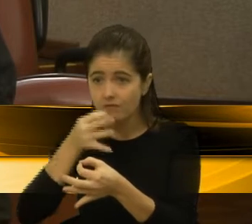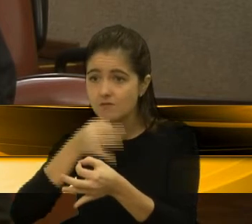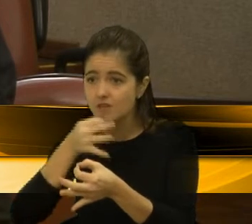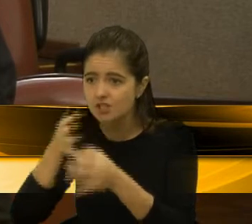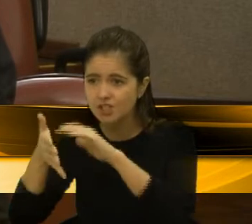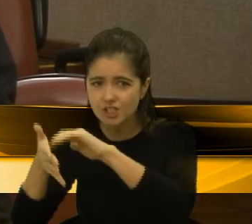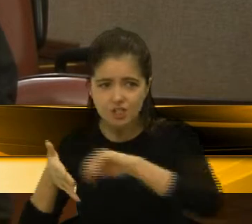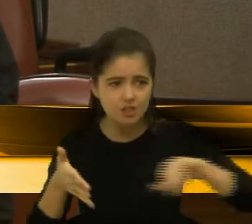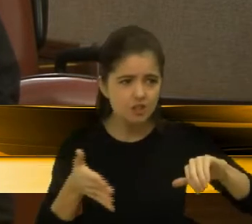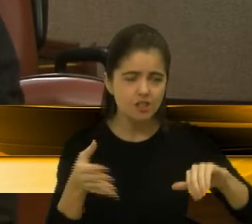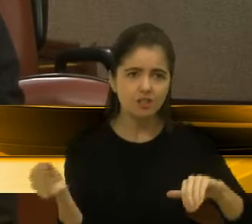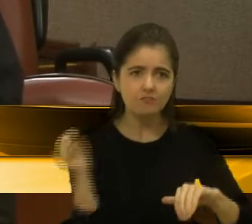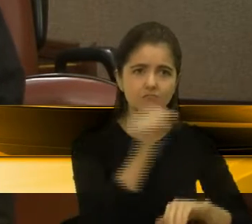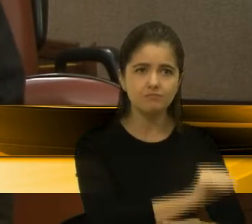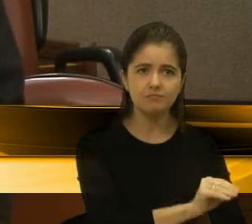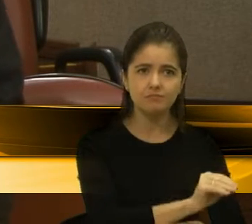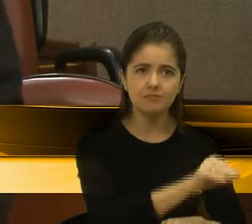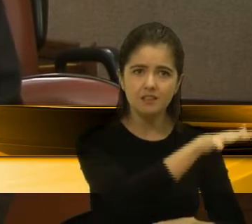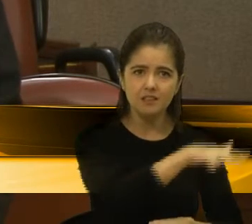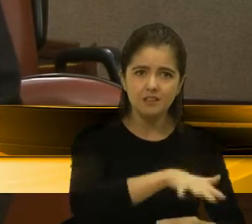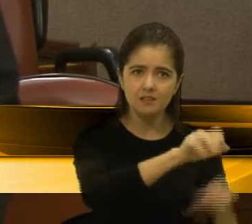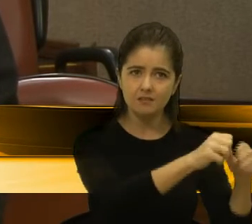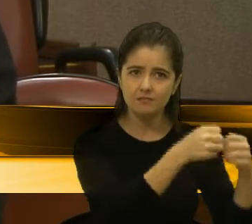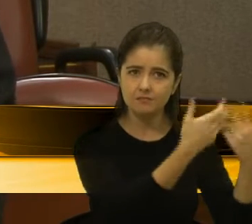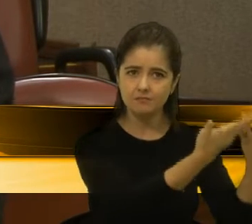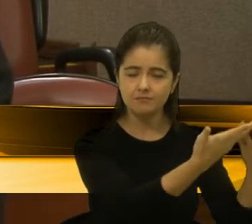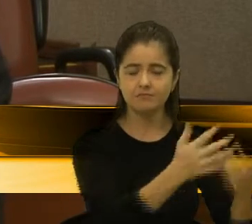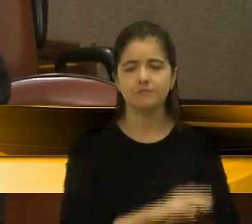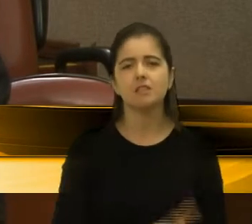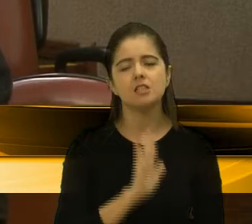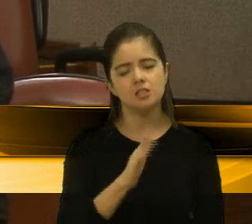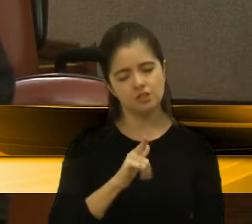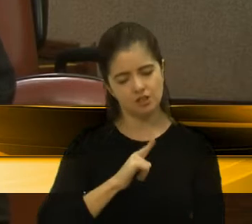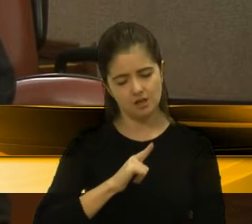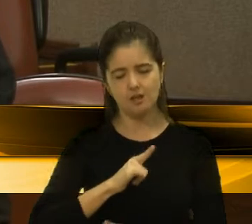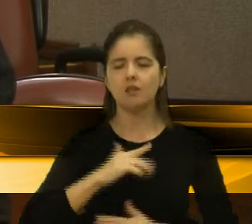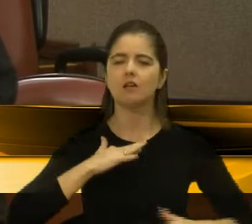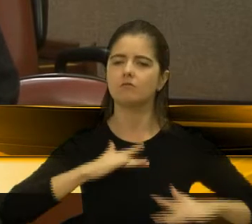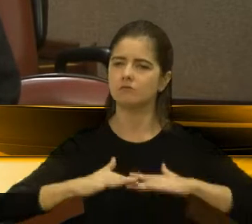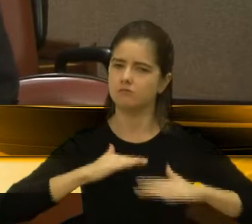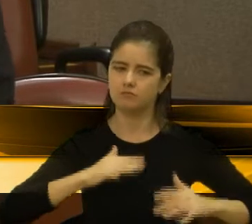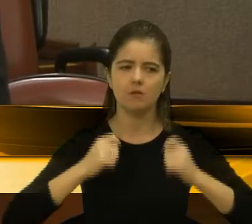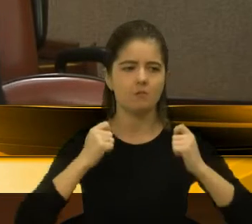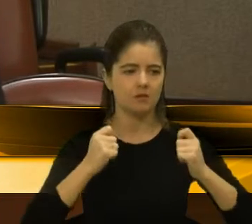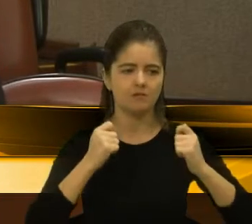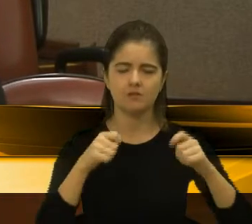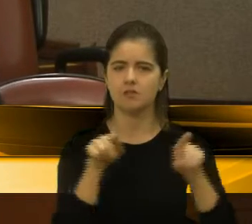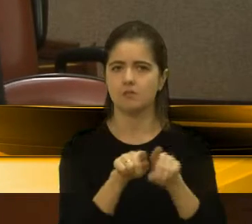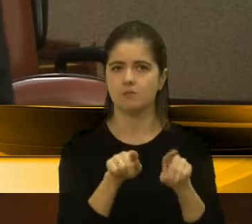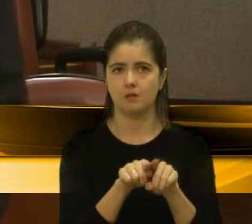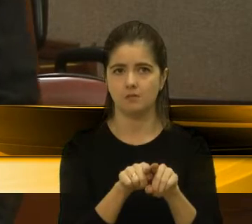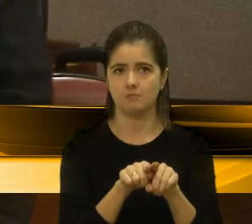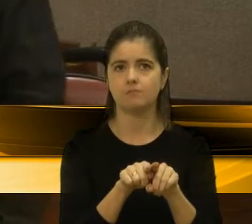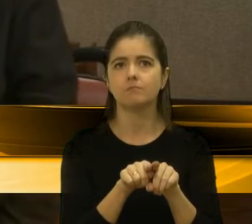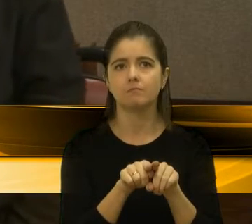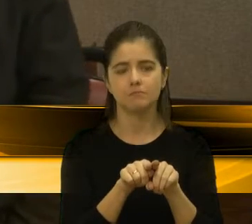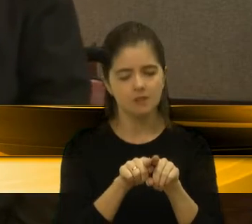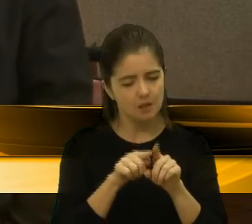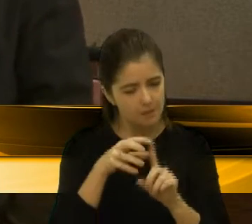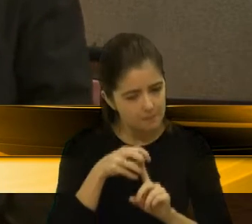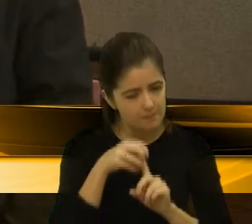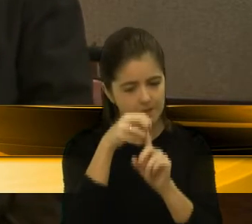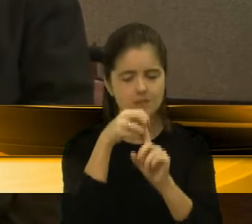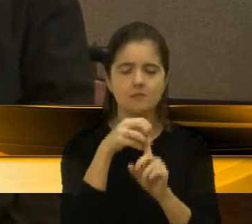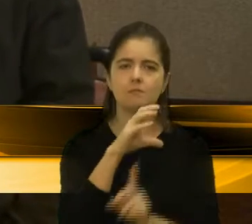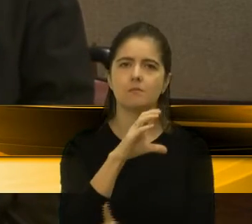E também já são muitas as manifestações, e eu acho que ressaltamos, principalmente, a manifestação da Câmara de